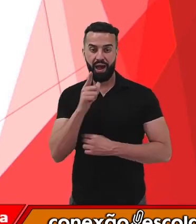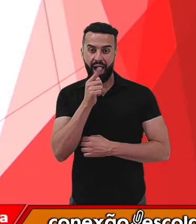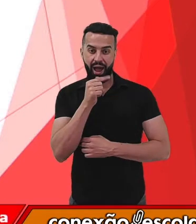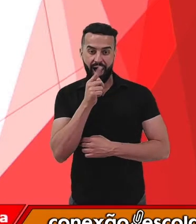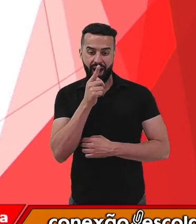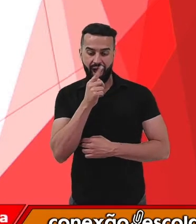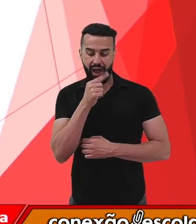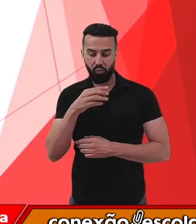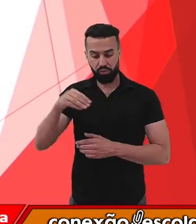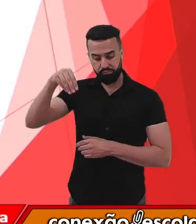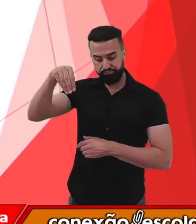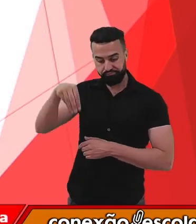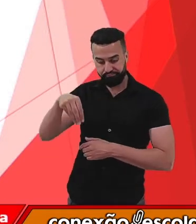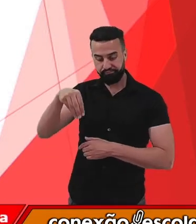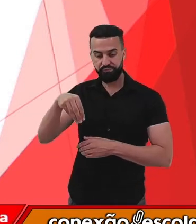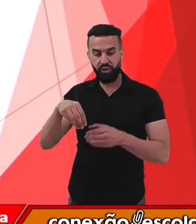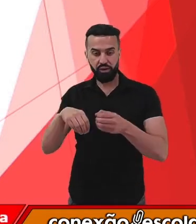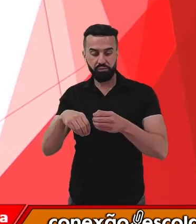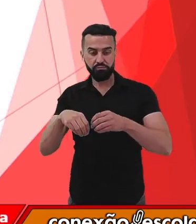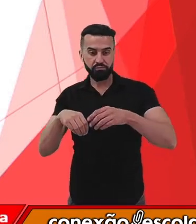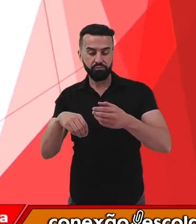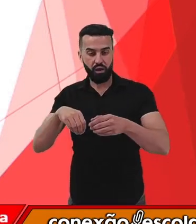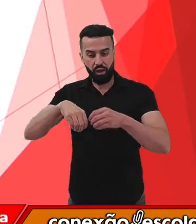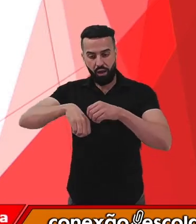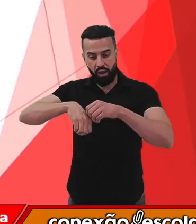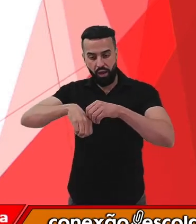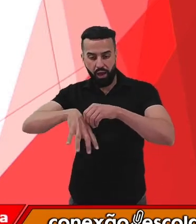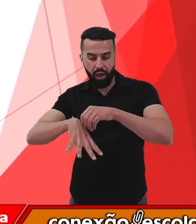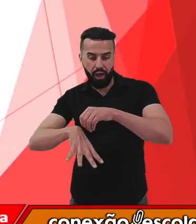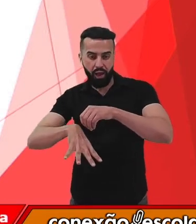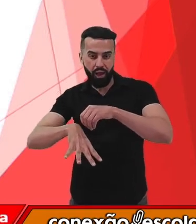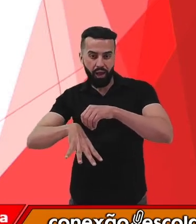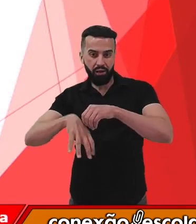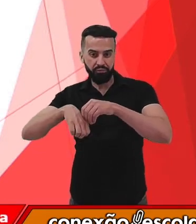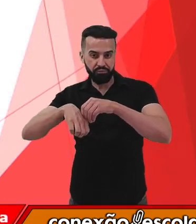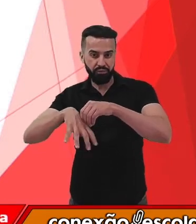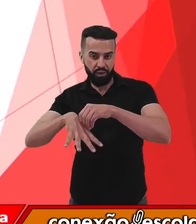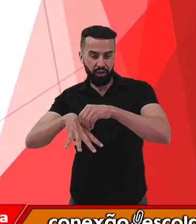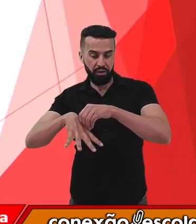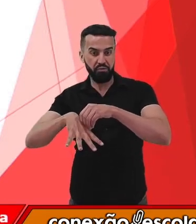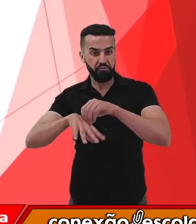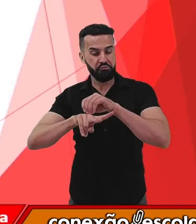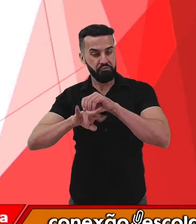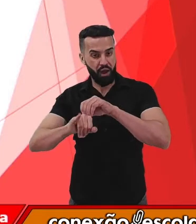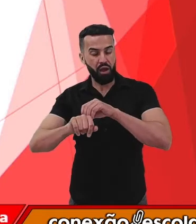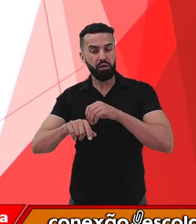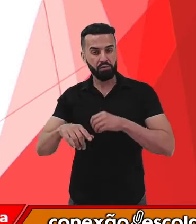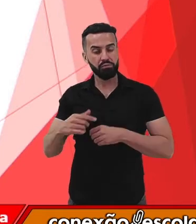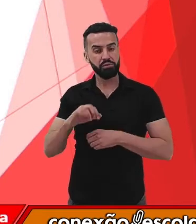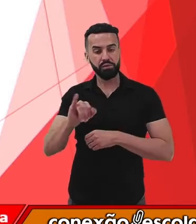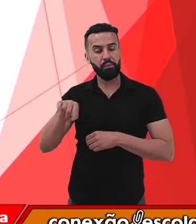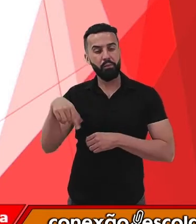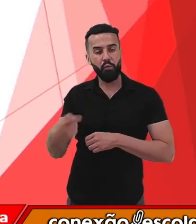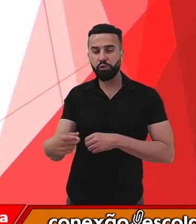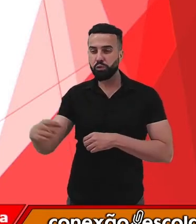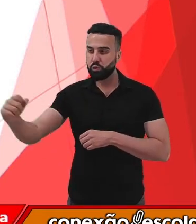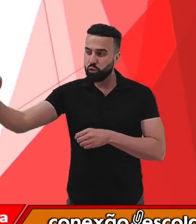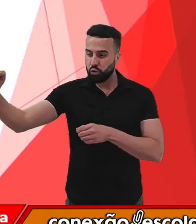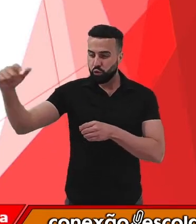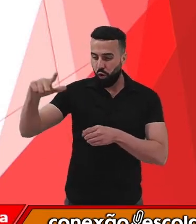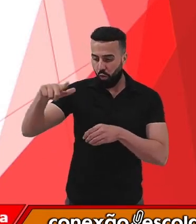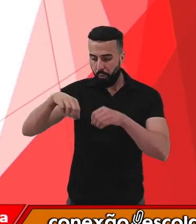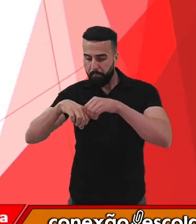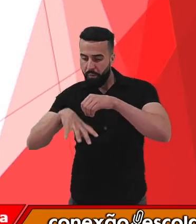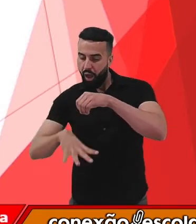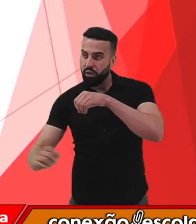raiz. E essa raiz, essa planta, perdão, esse galho com raiz, ao ser colocado no solo, pode dar